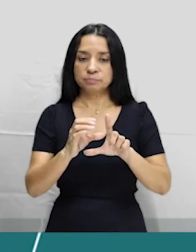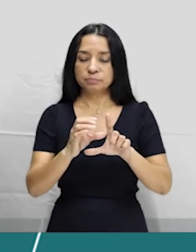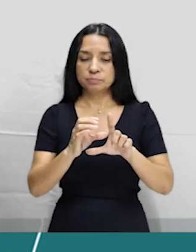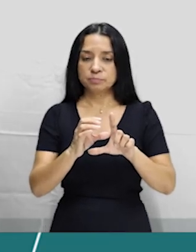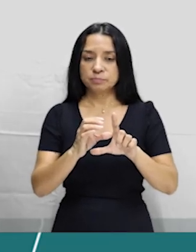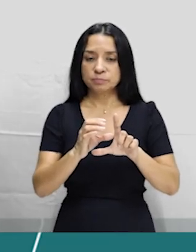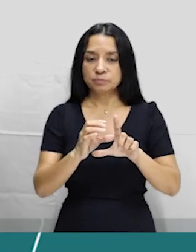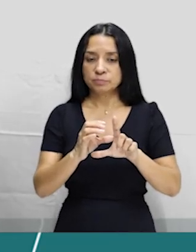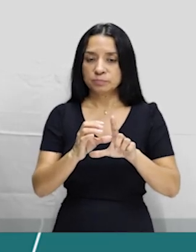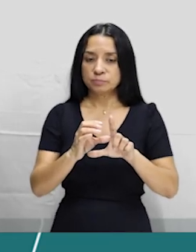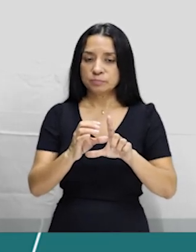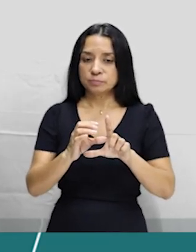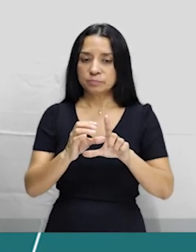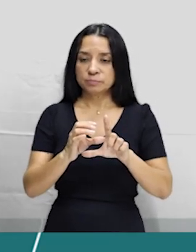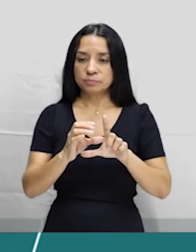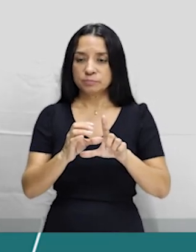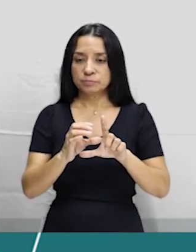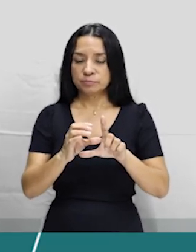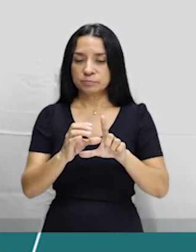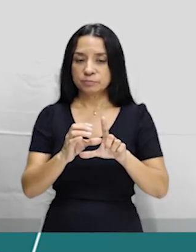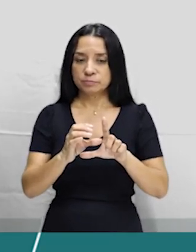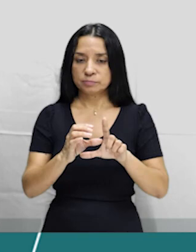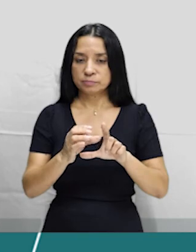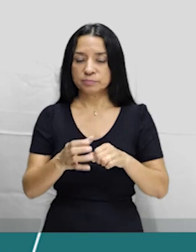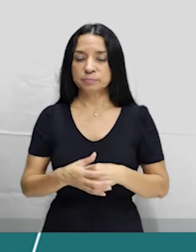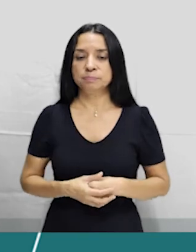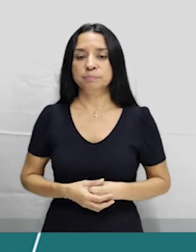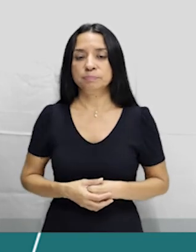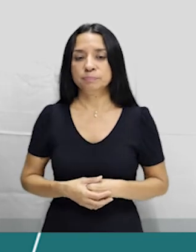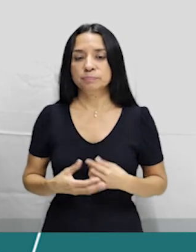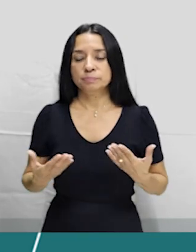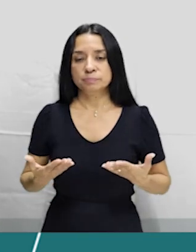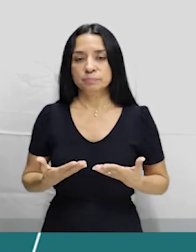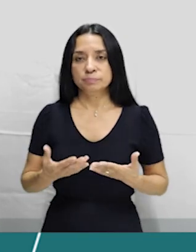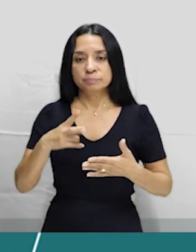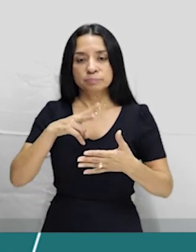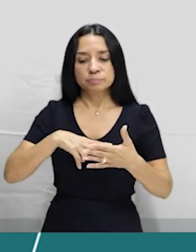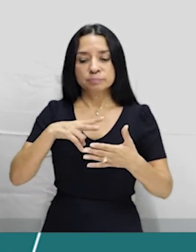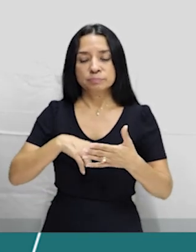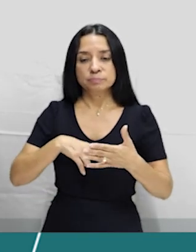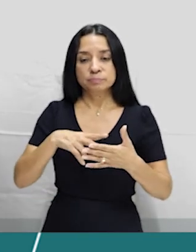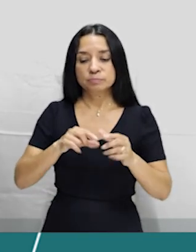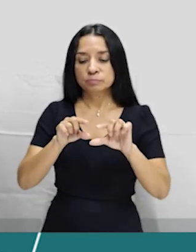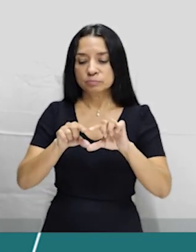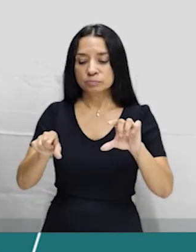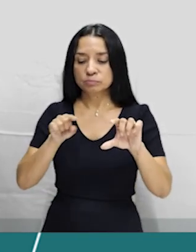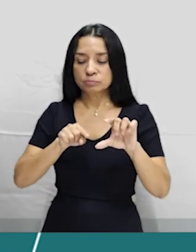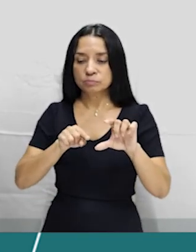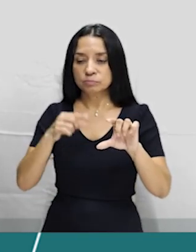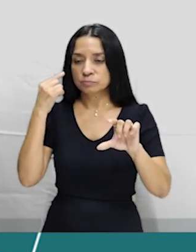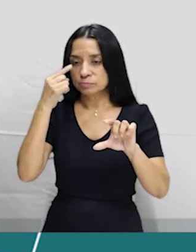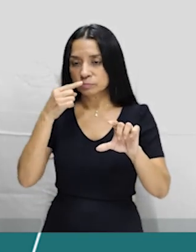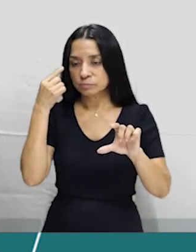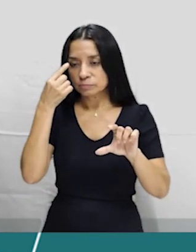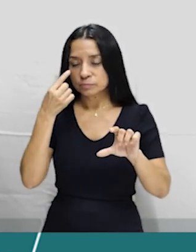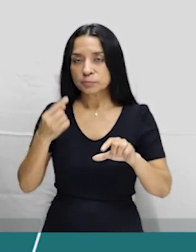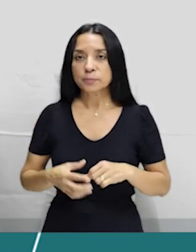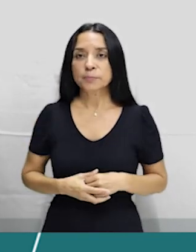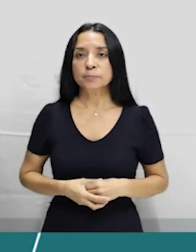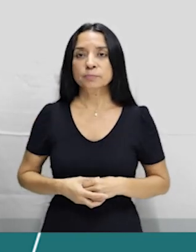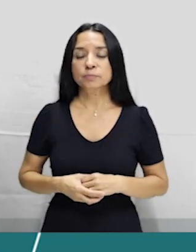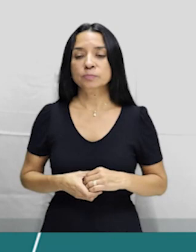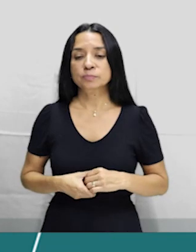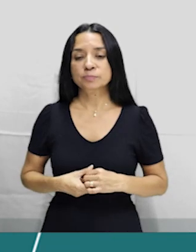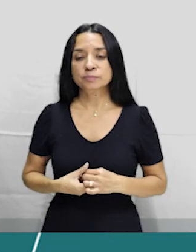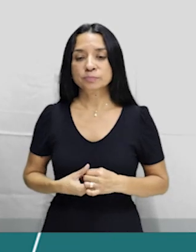eles pudierais, pudierais. Aqui, puede afirmarse que el verbo sea